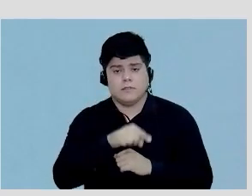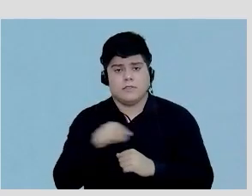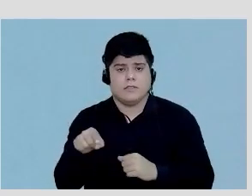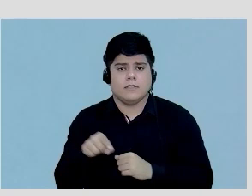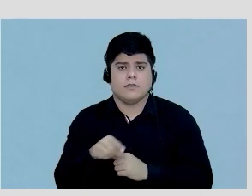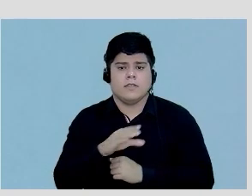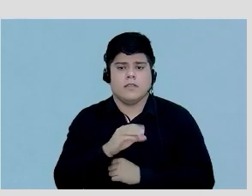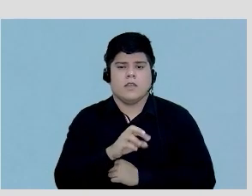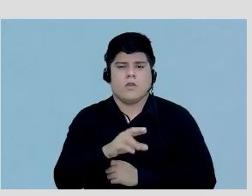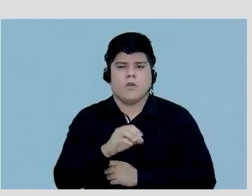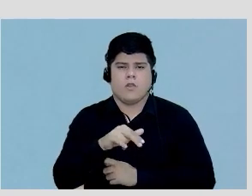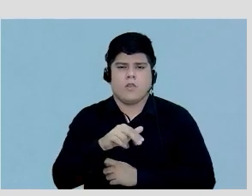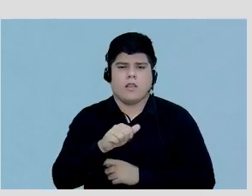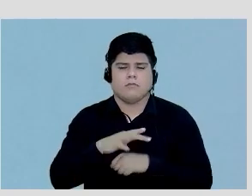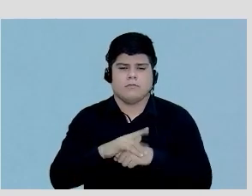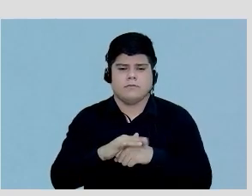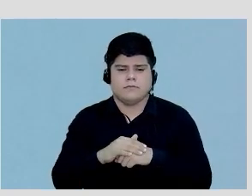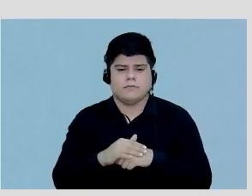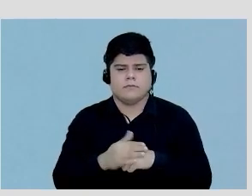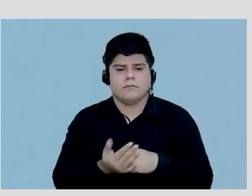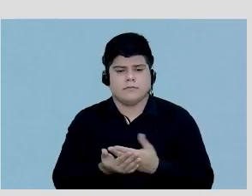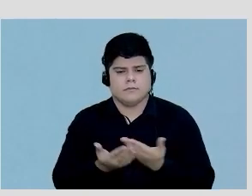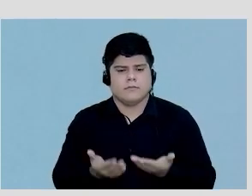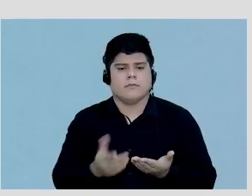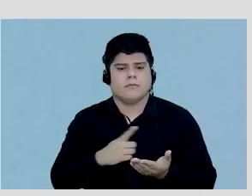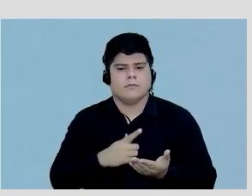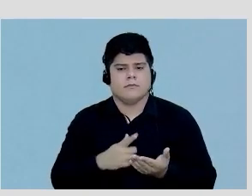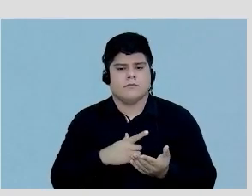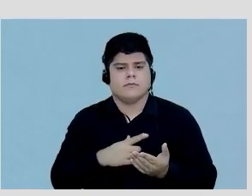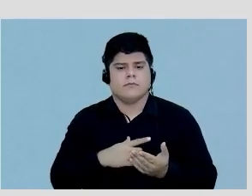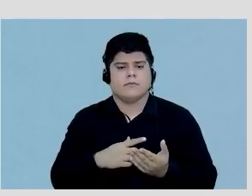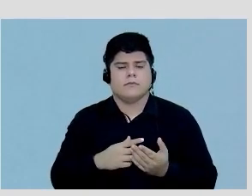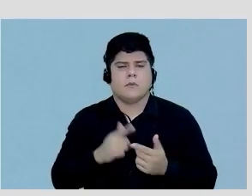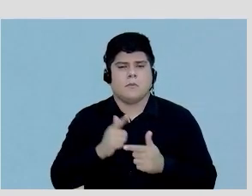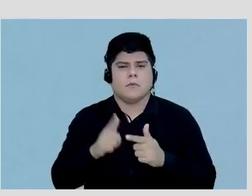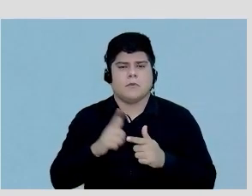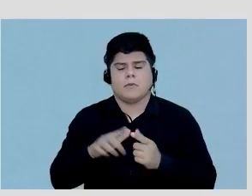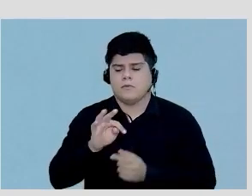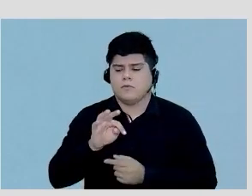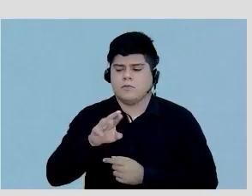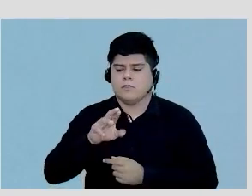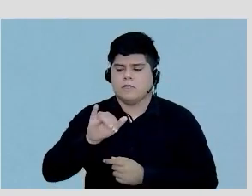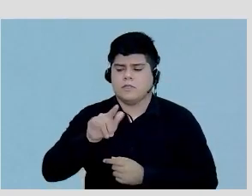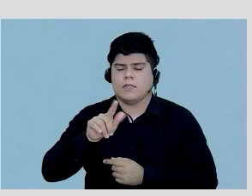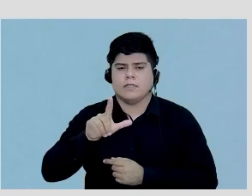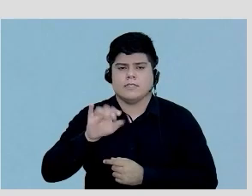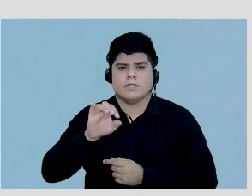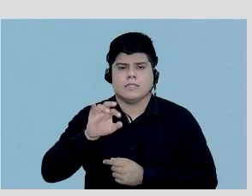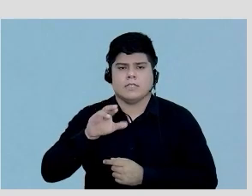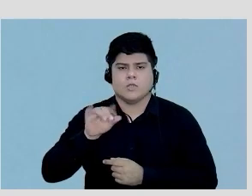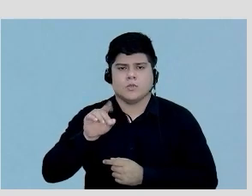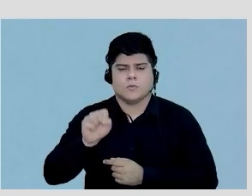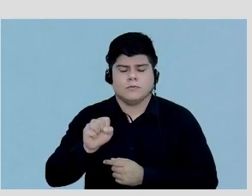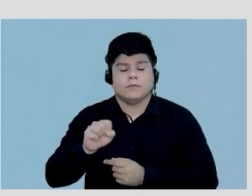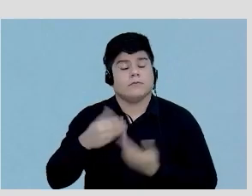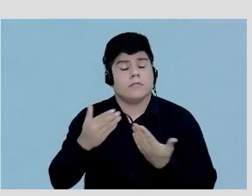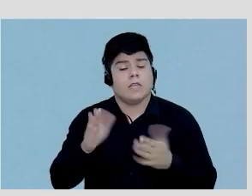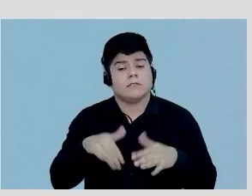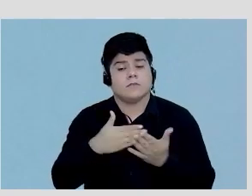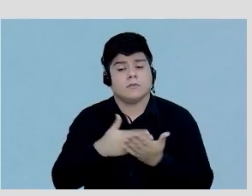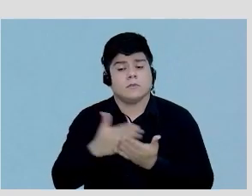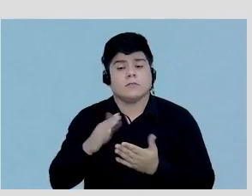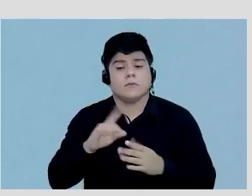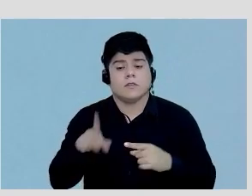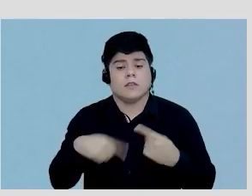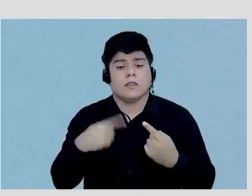coronariopatas que tem distúrbio do tricerídeo e muitas das vezes a gente começa agora